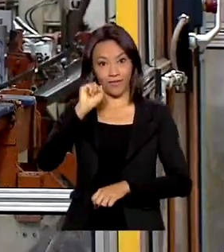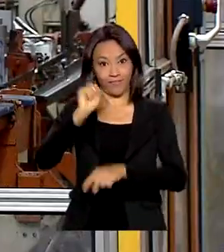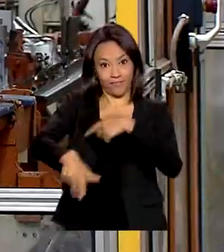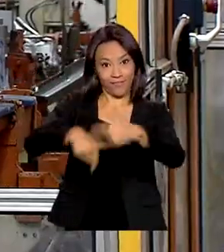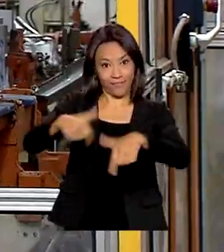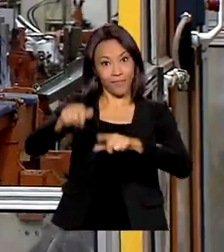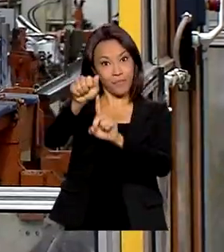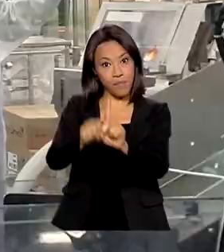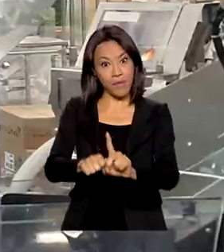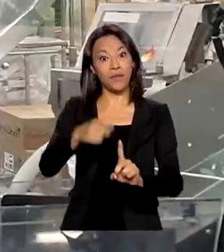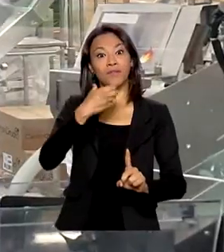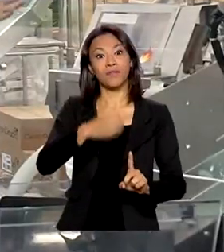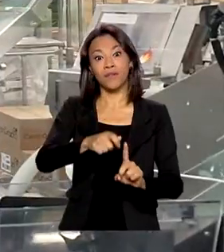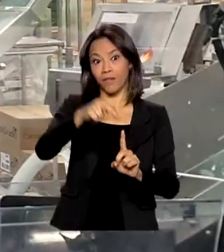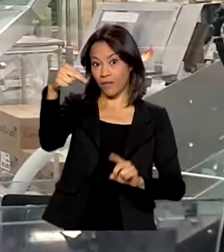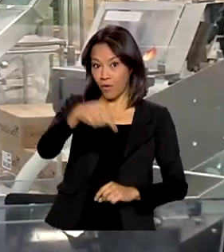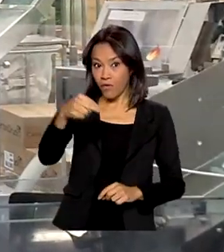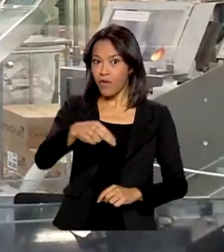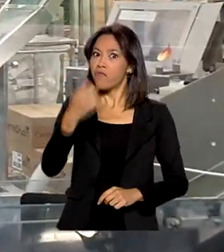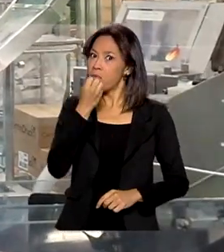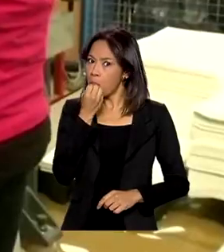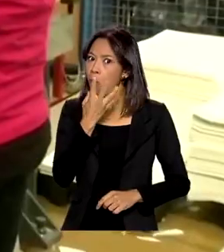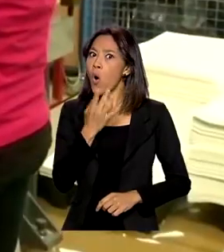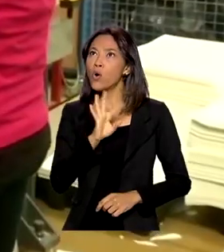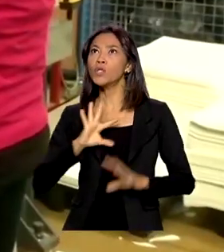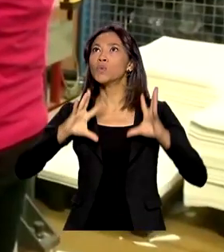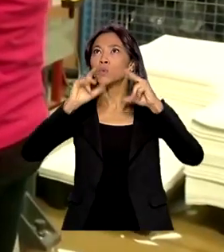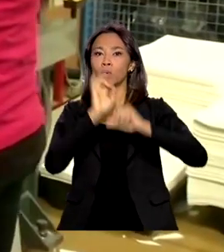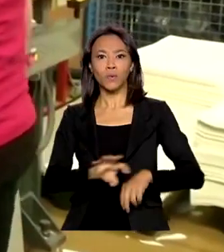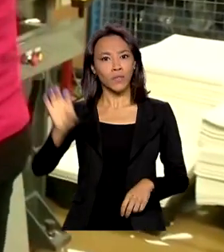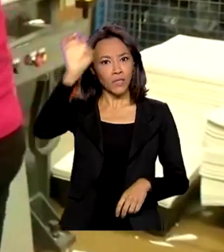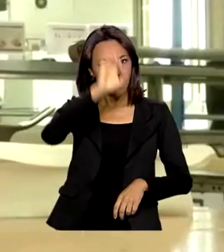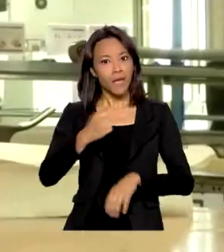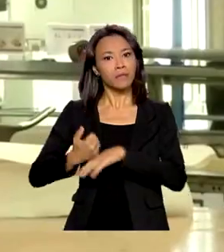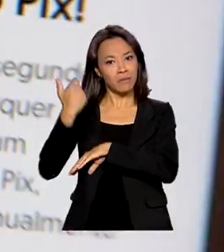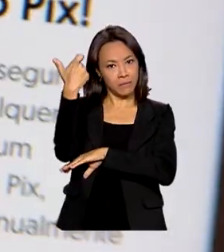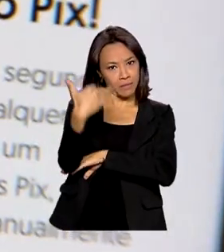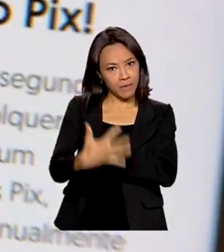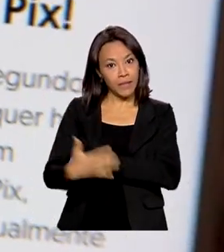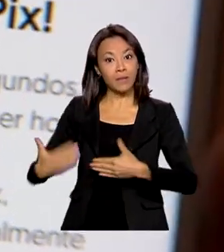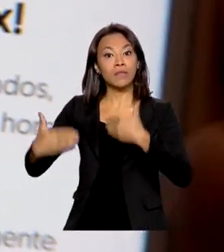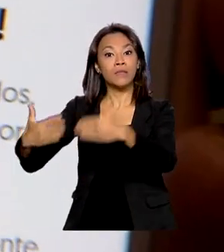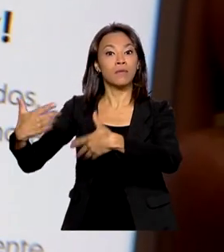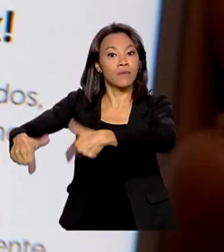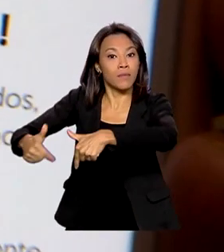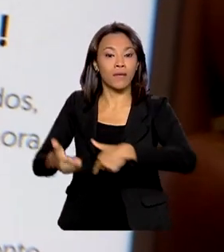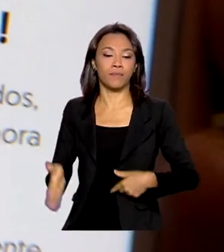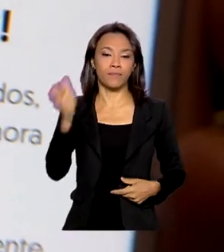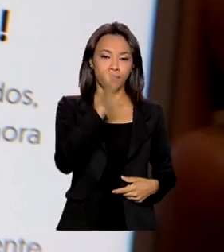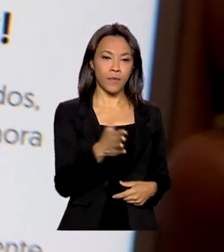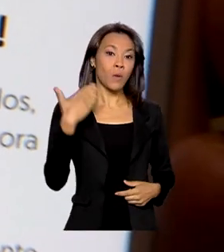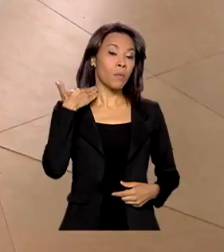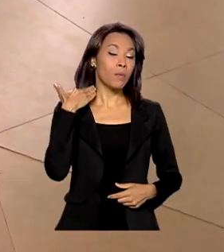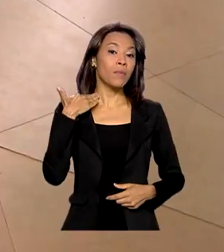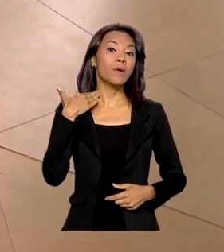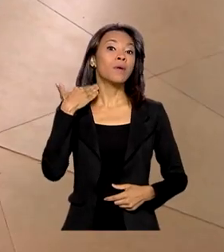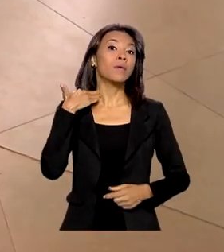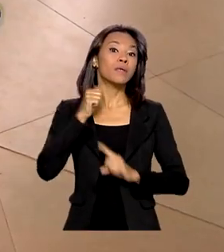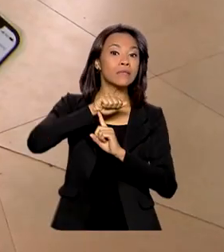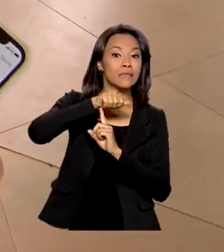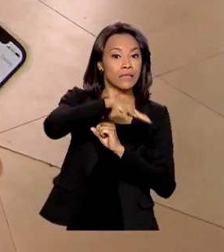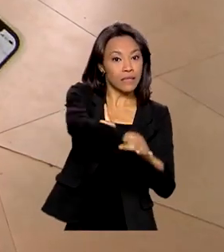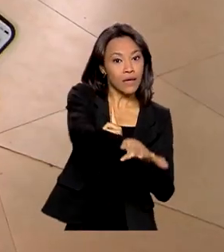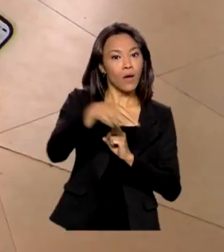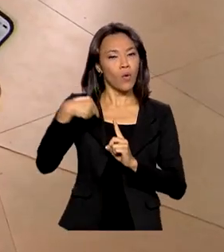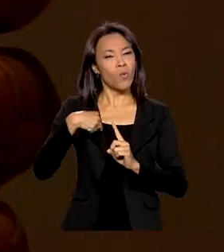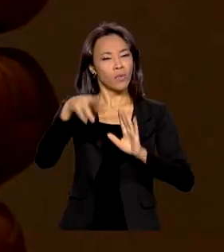números foram positivos em todos os estados, de acordo com o Ministério do Trabalho. Banco Central adota medidas de segurança no sistema